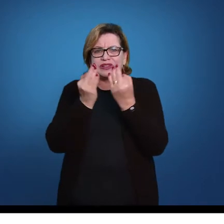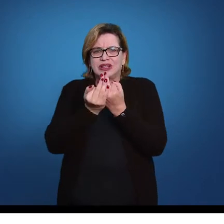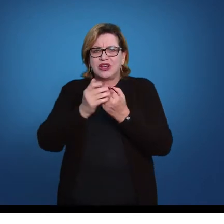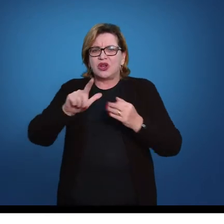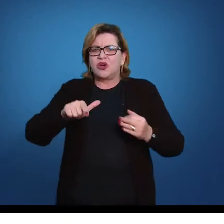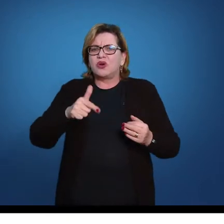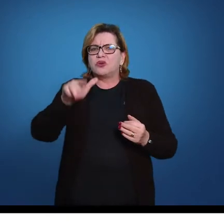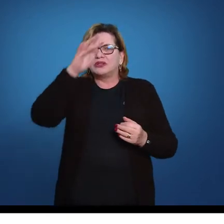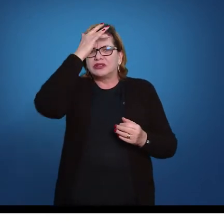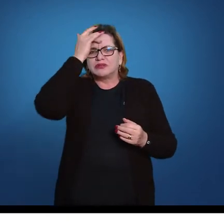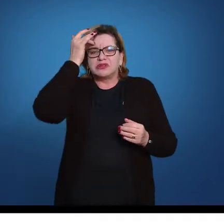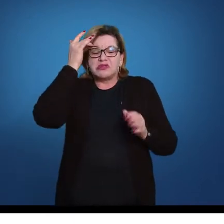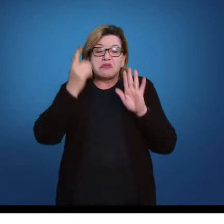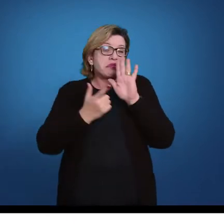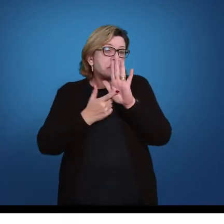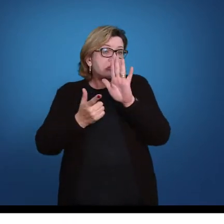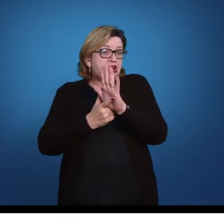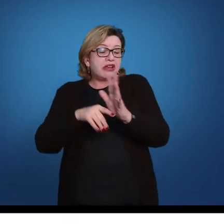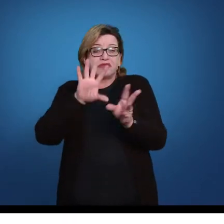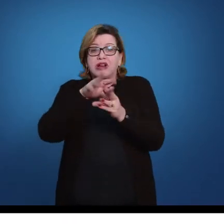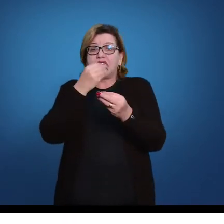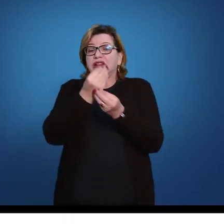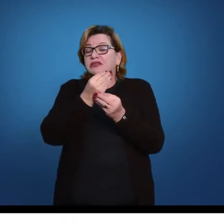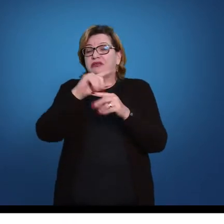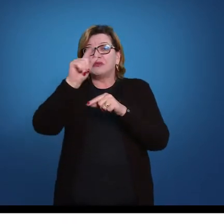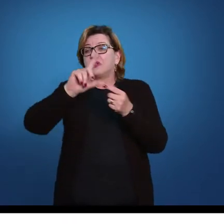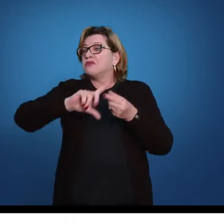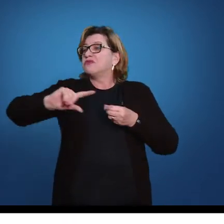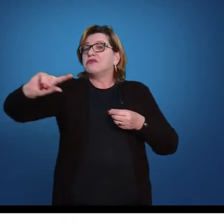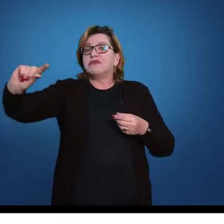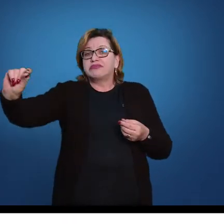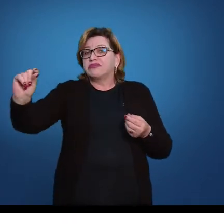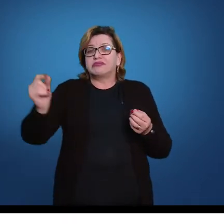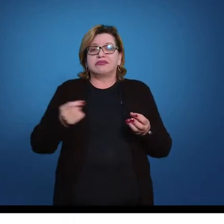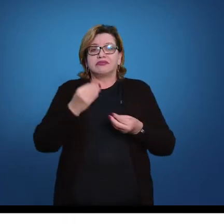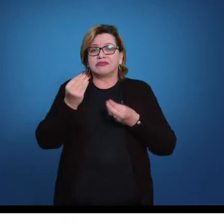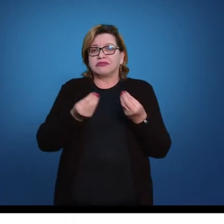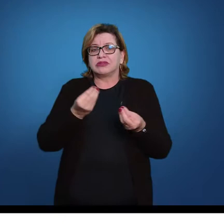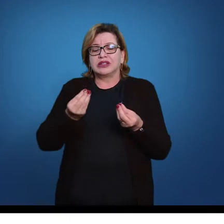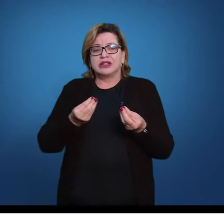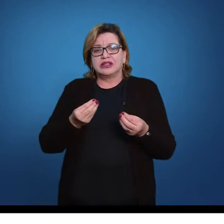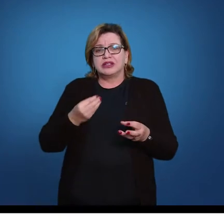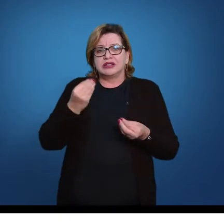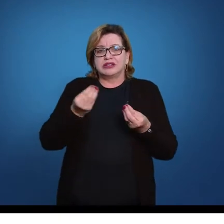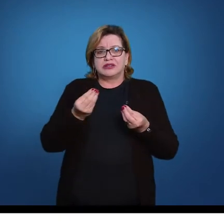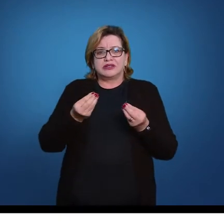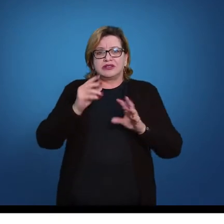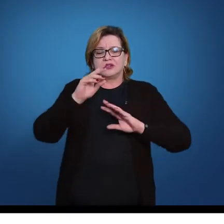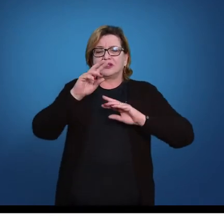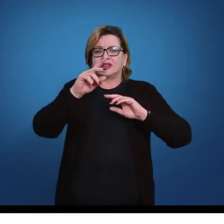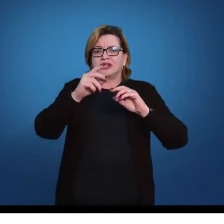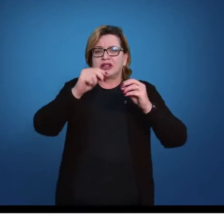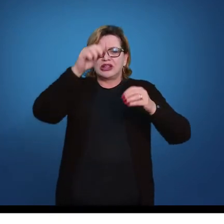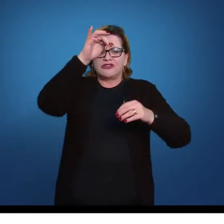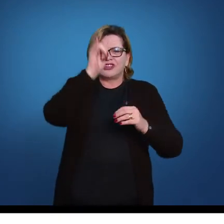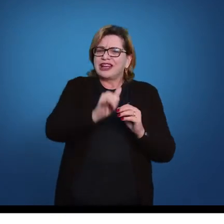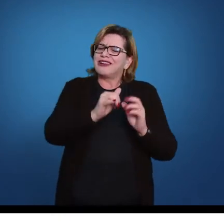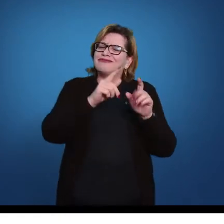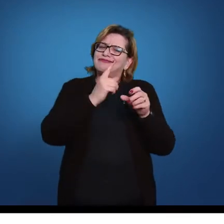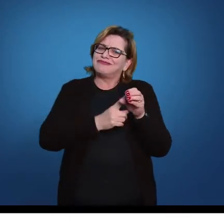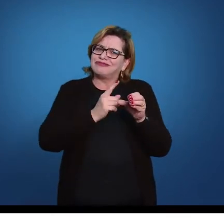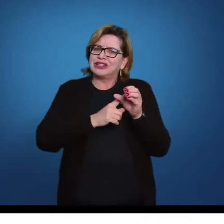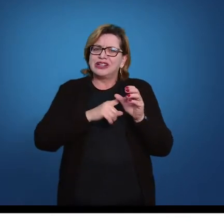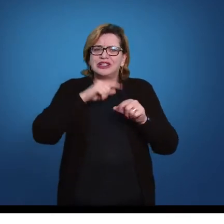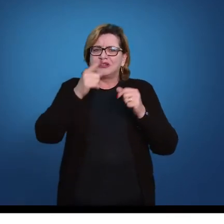outras simplesmente se apresentavam naquele momento, se apresentavam naquela temporada, enquanto o circo estava naquela